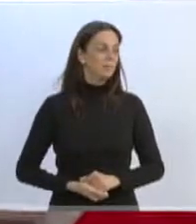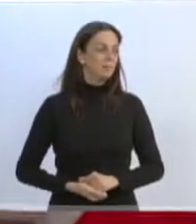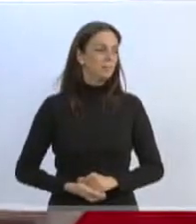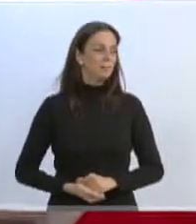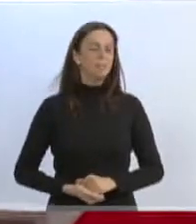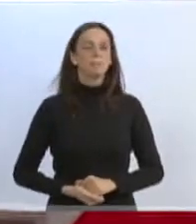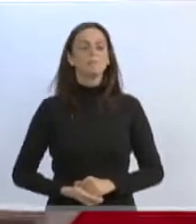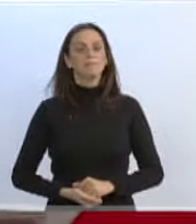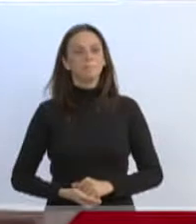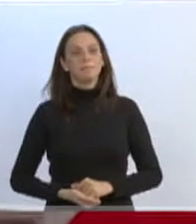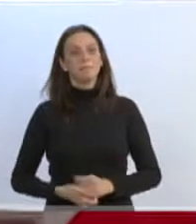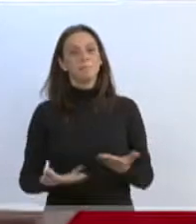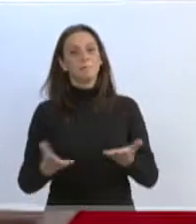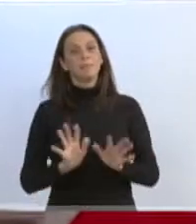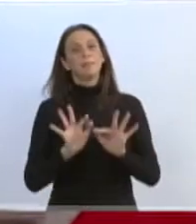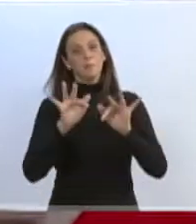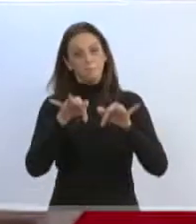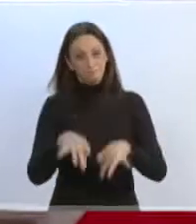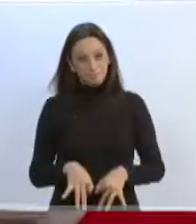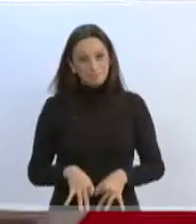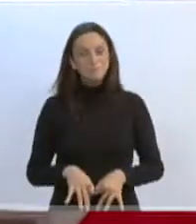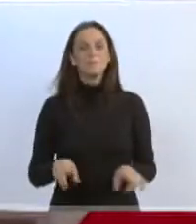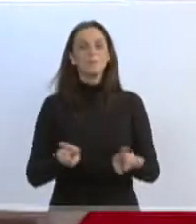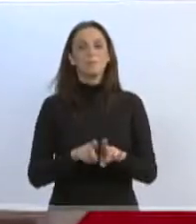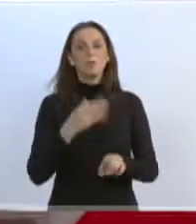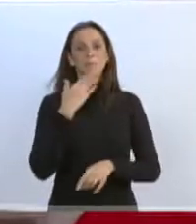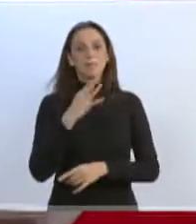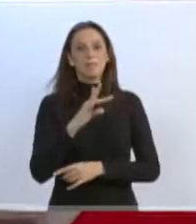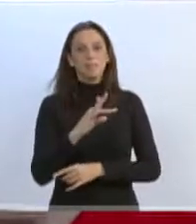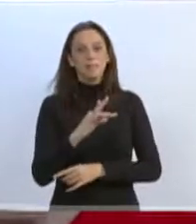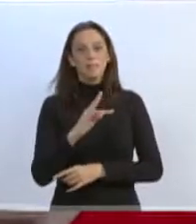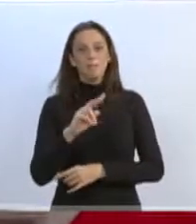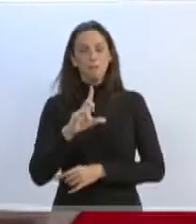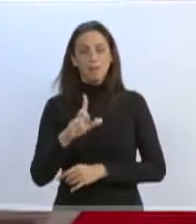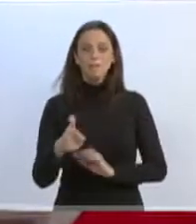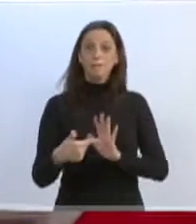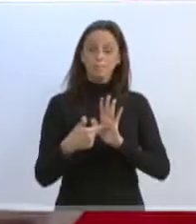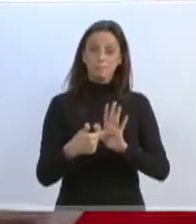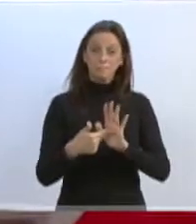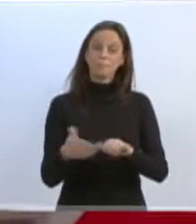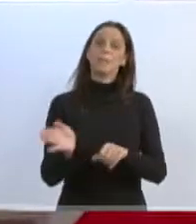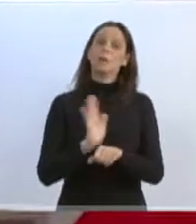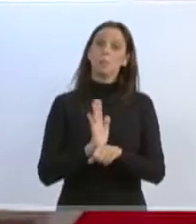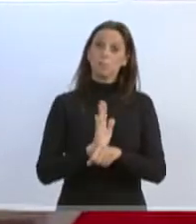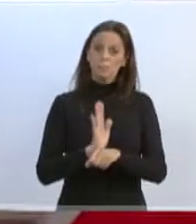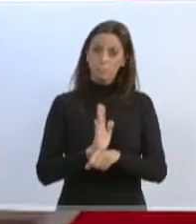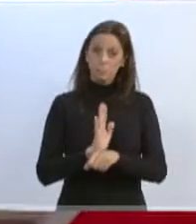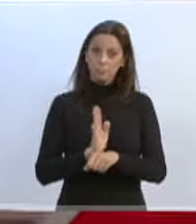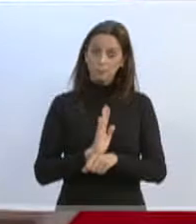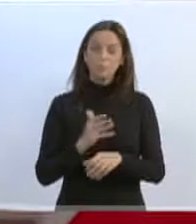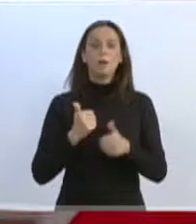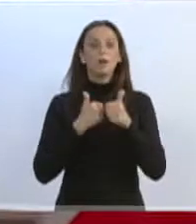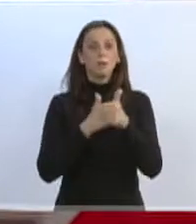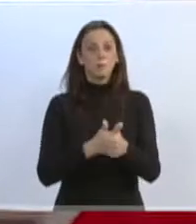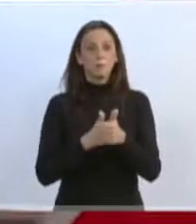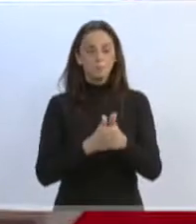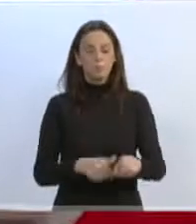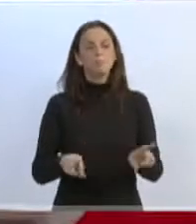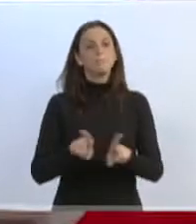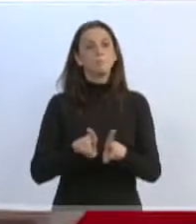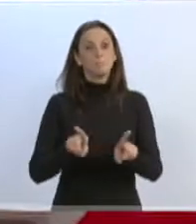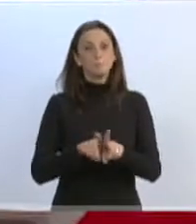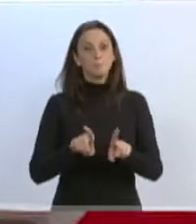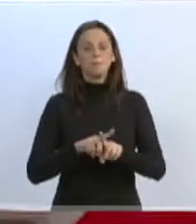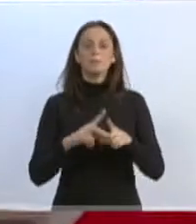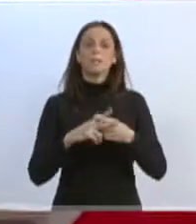Por fim, queria pedir, com a ajuda da TVL, um vídeo aqui, para a gente acompanhar também um pouquinho sobre a questão